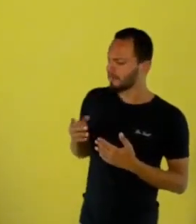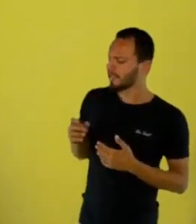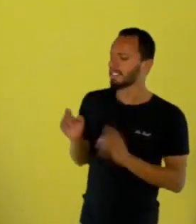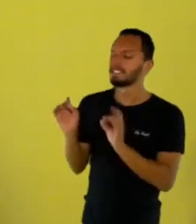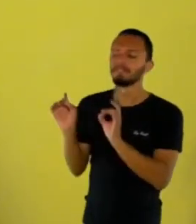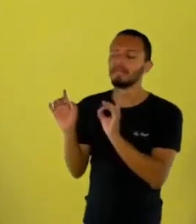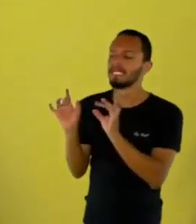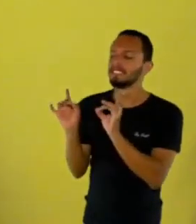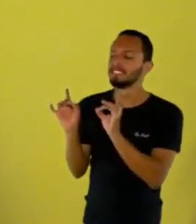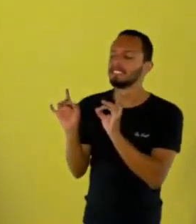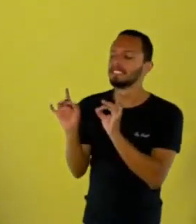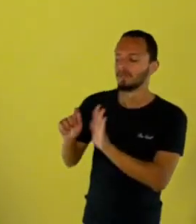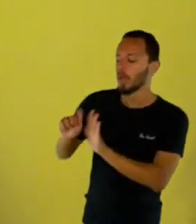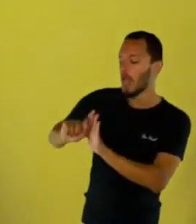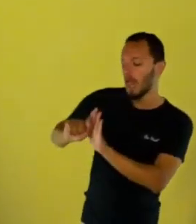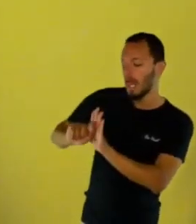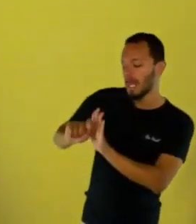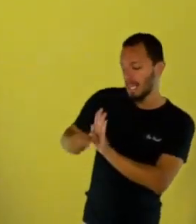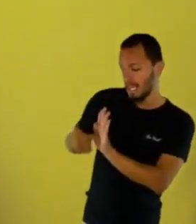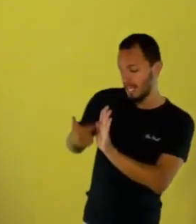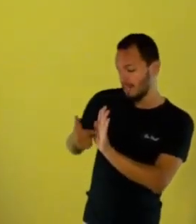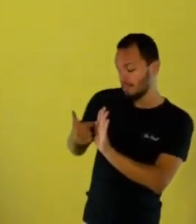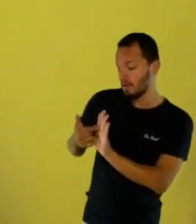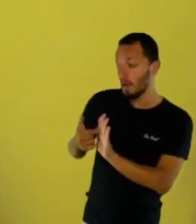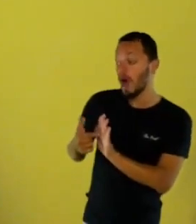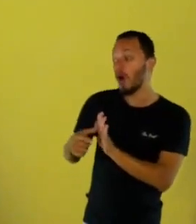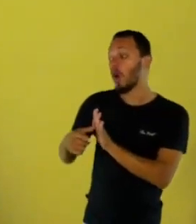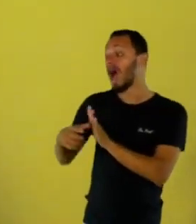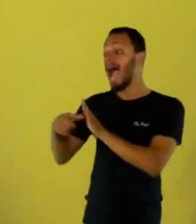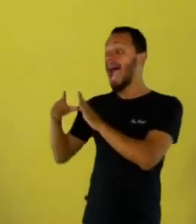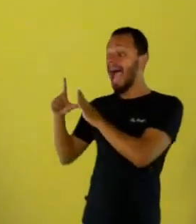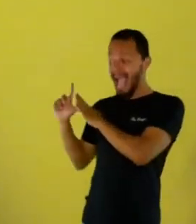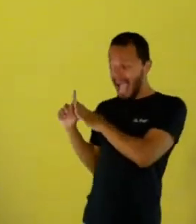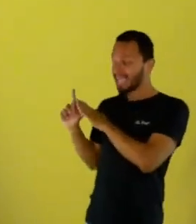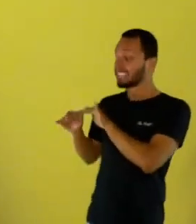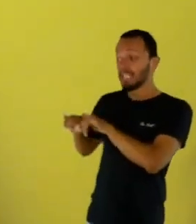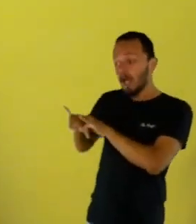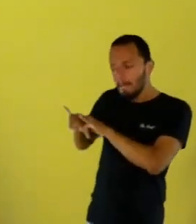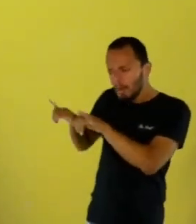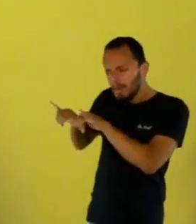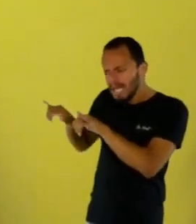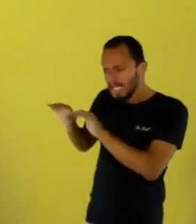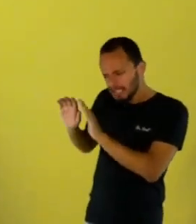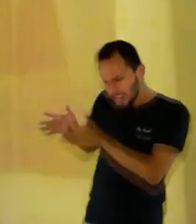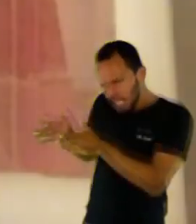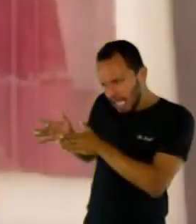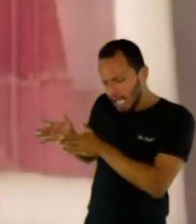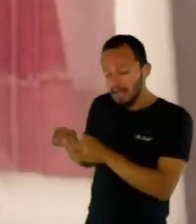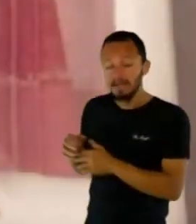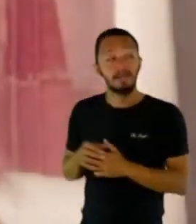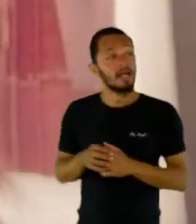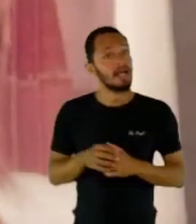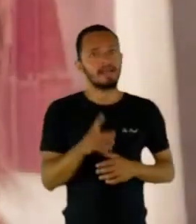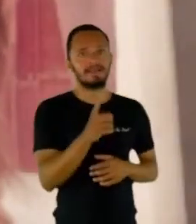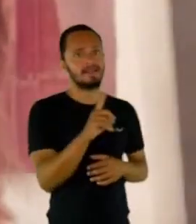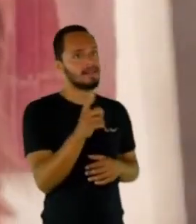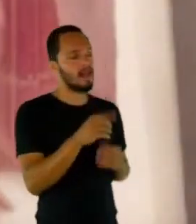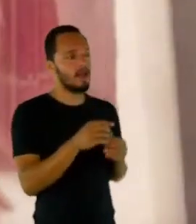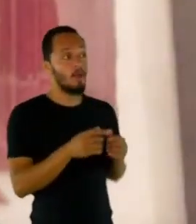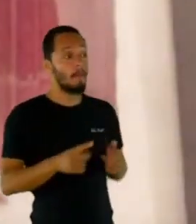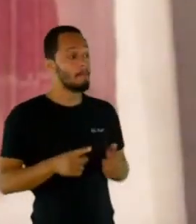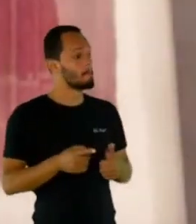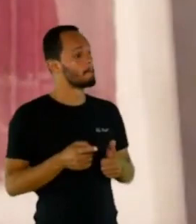publicou eles em algum lugar antes? Como que foi? Estão todos inéditos? Não, estão todos inéditos, todos foram